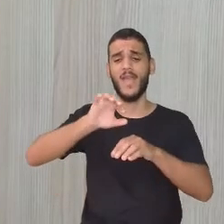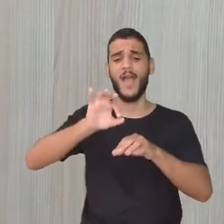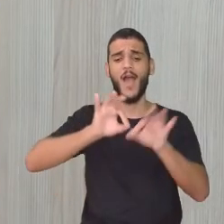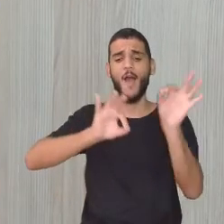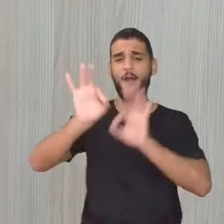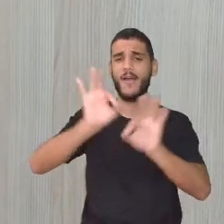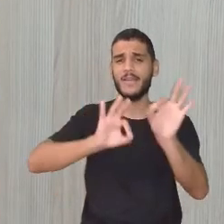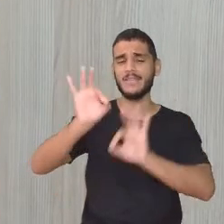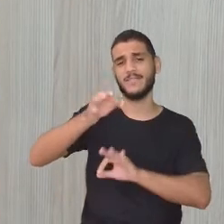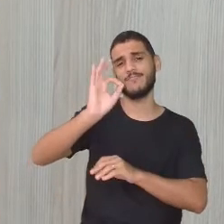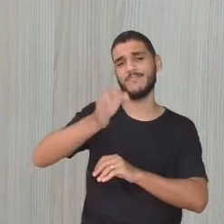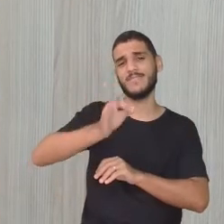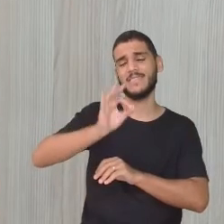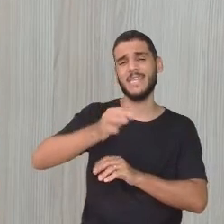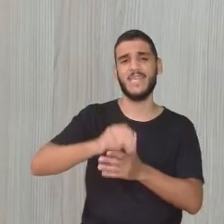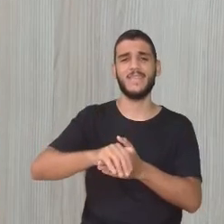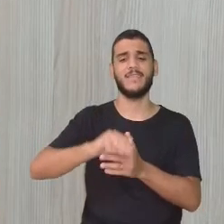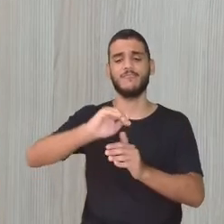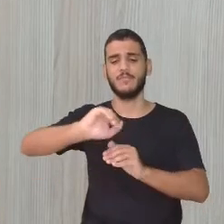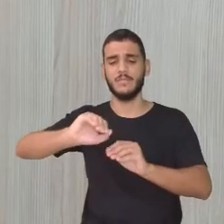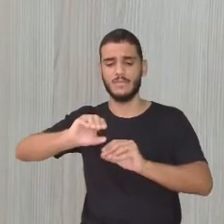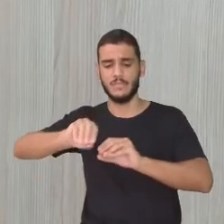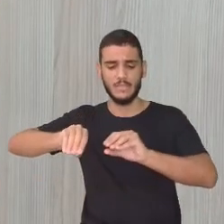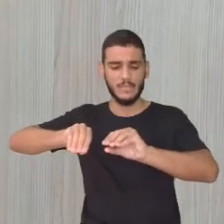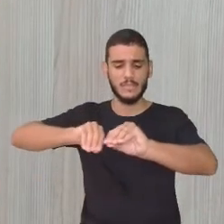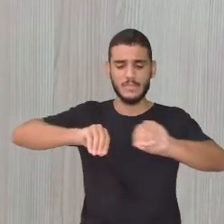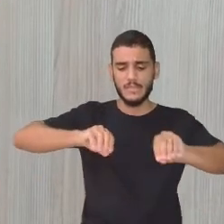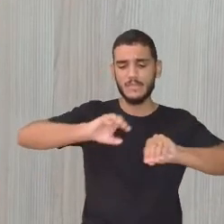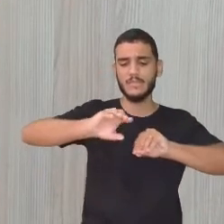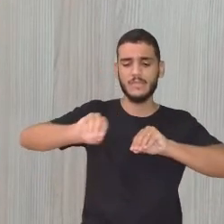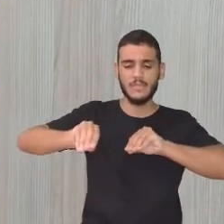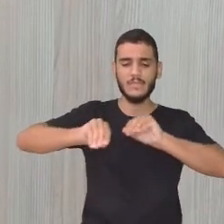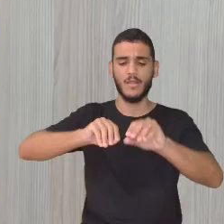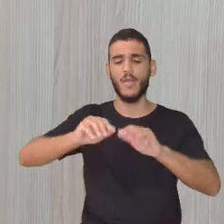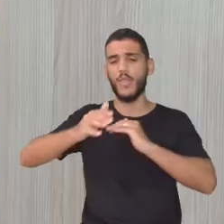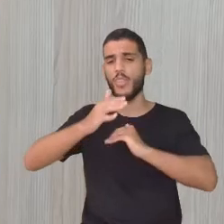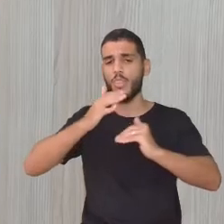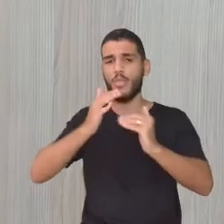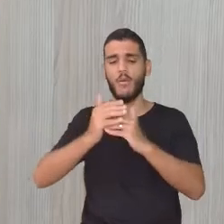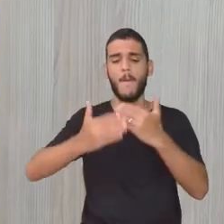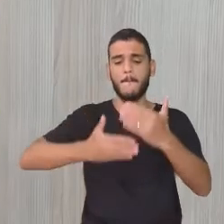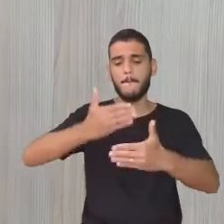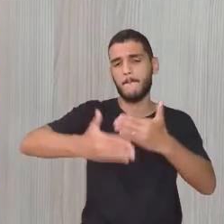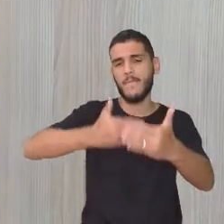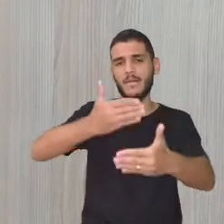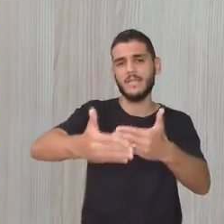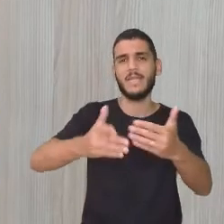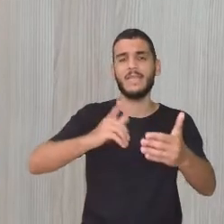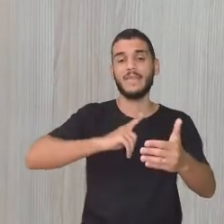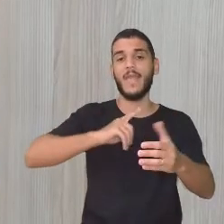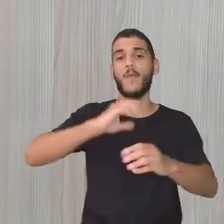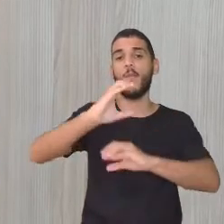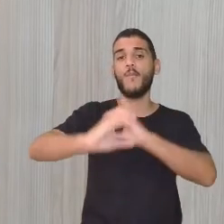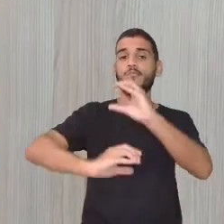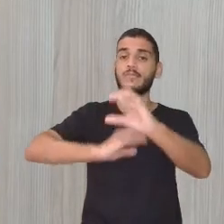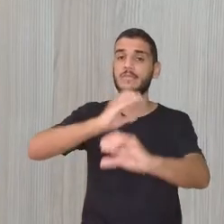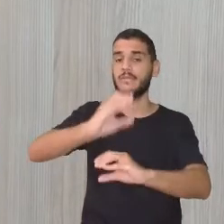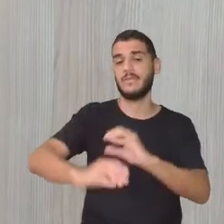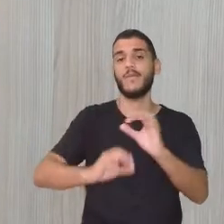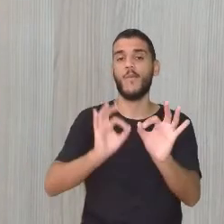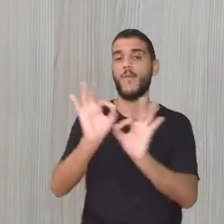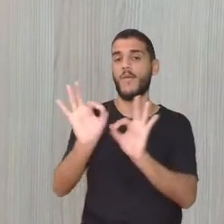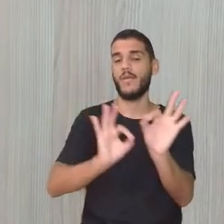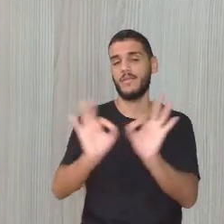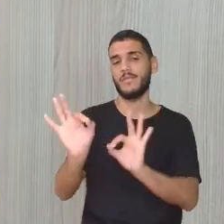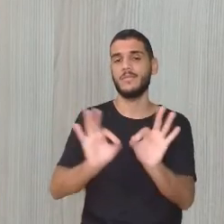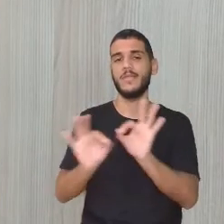separação dos seus resíduos, né? Até todo o processo, todo o ciclo ali que deve ser feito